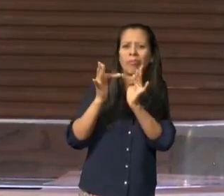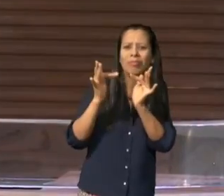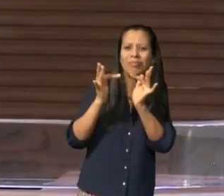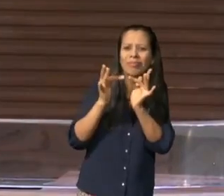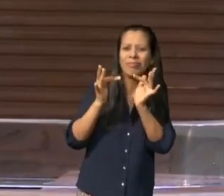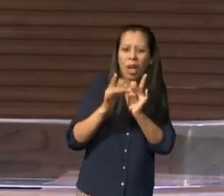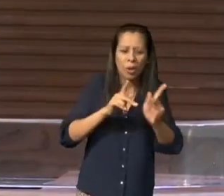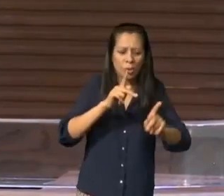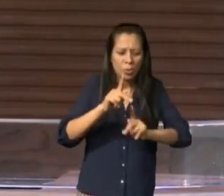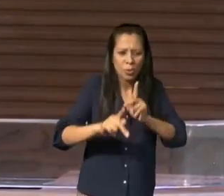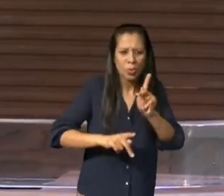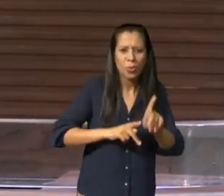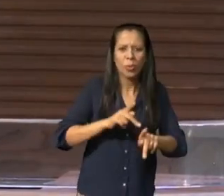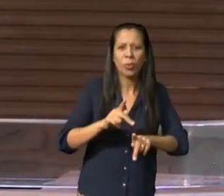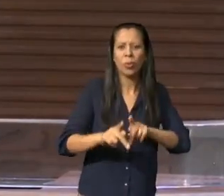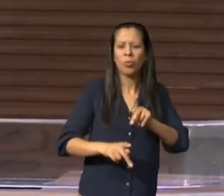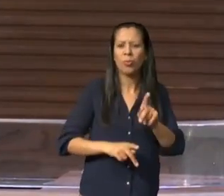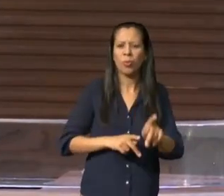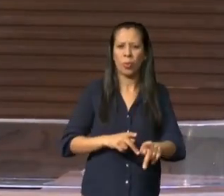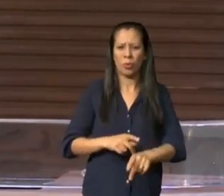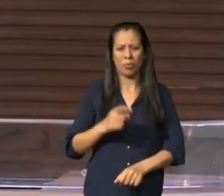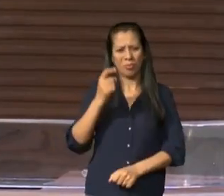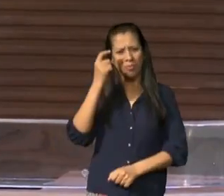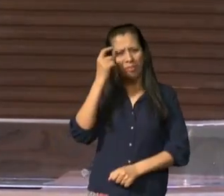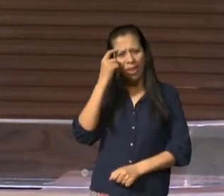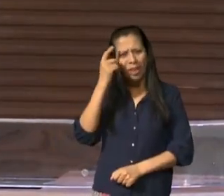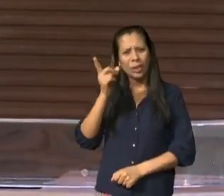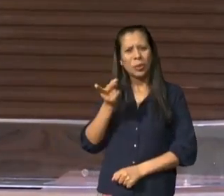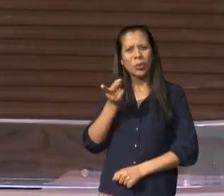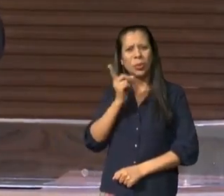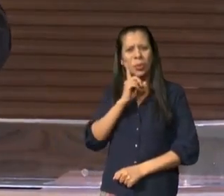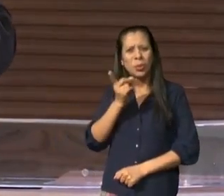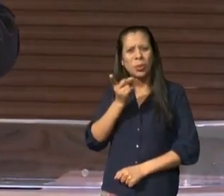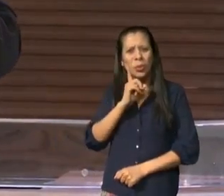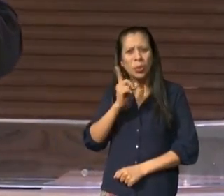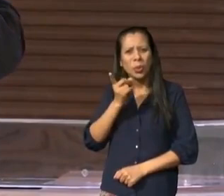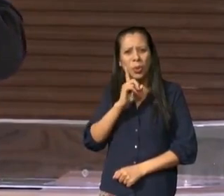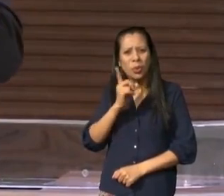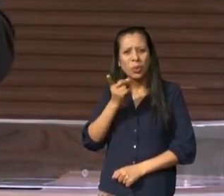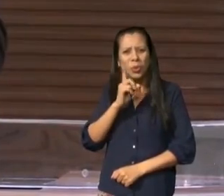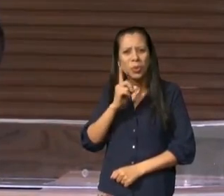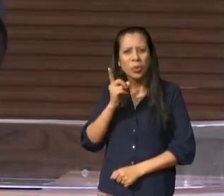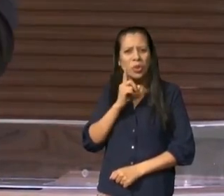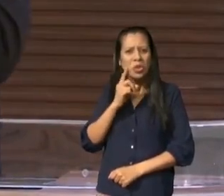o Senhor mandava água para representar a presença de Deus